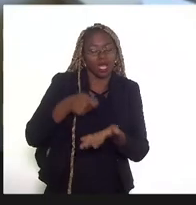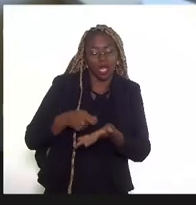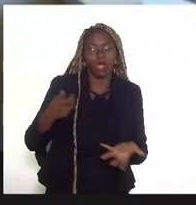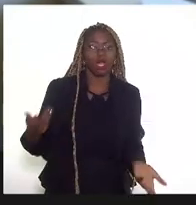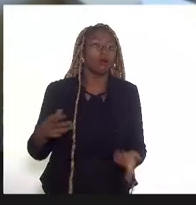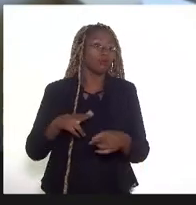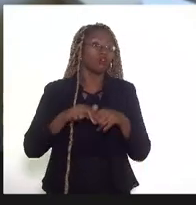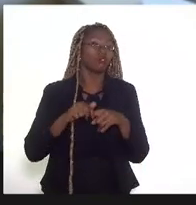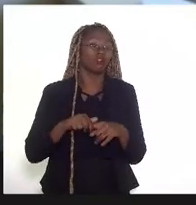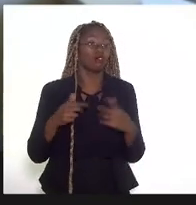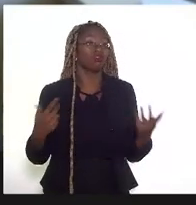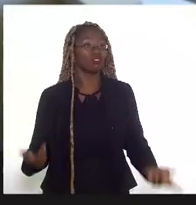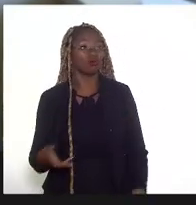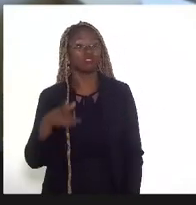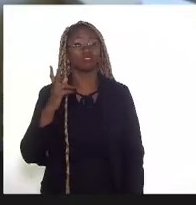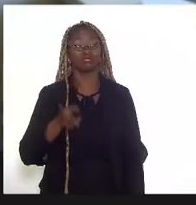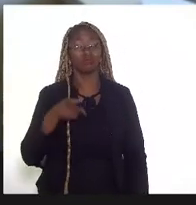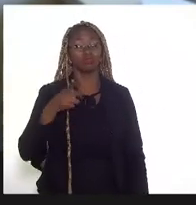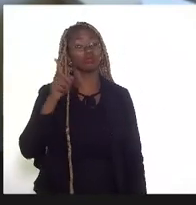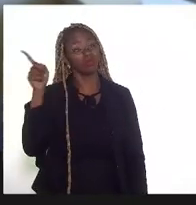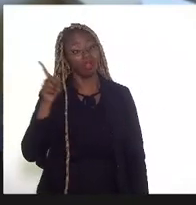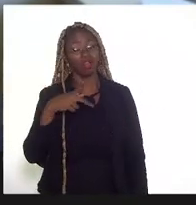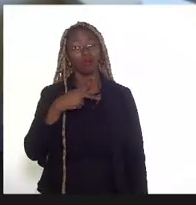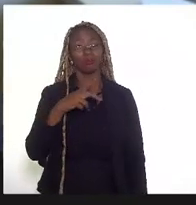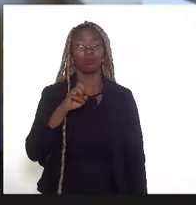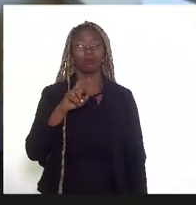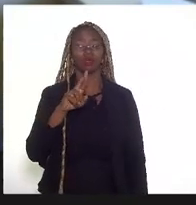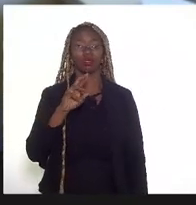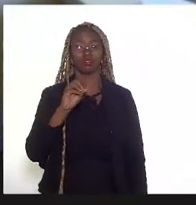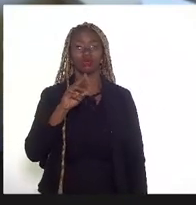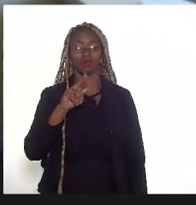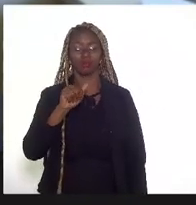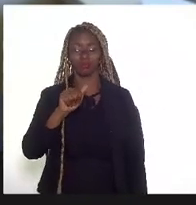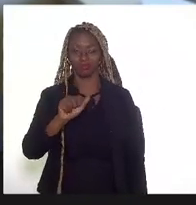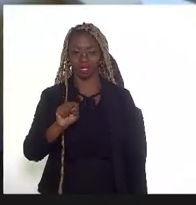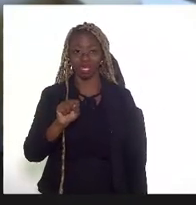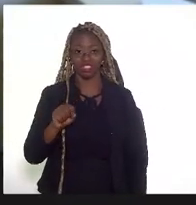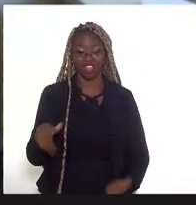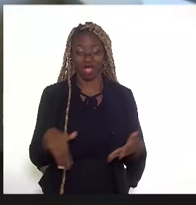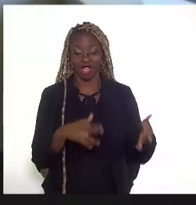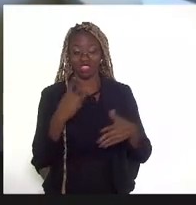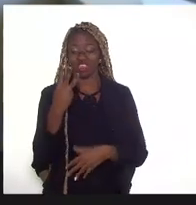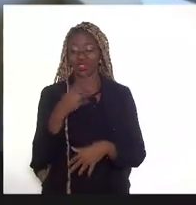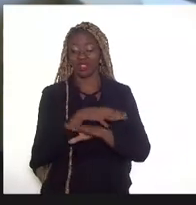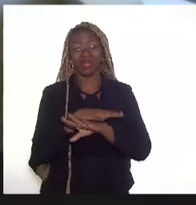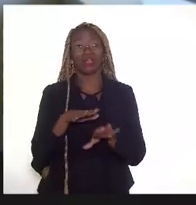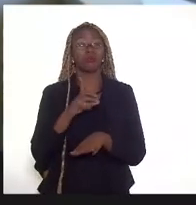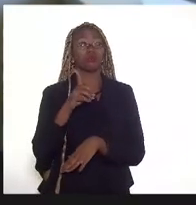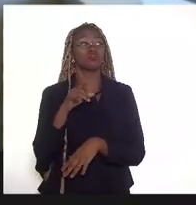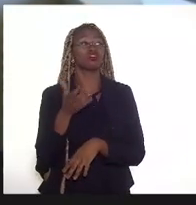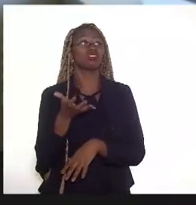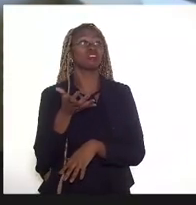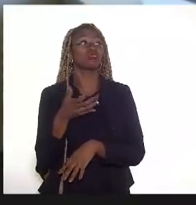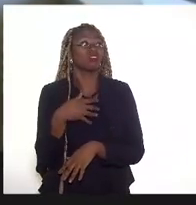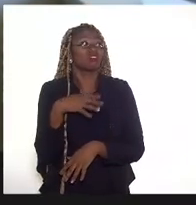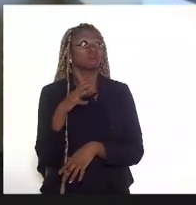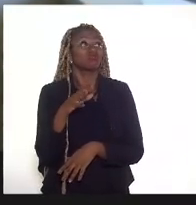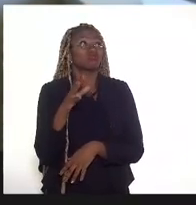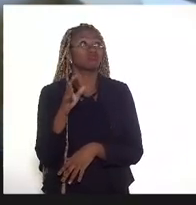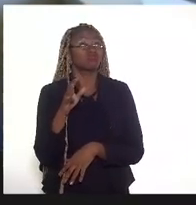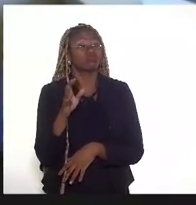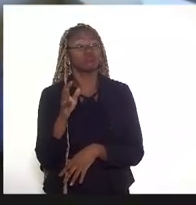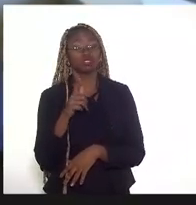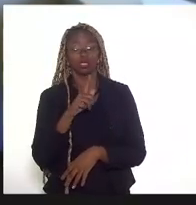porque fica o talante da Petrobras acabar a Rota 3 quando quiser e botar o GPN2 também para